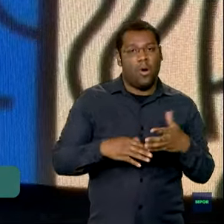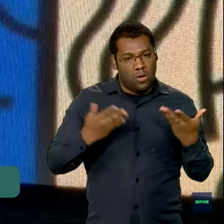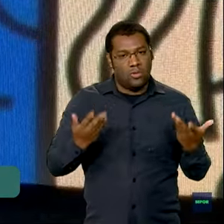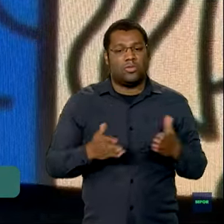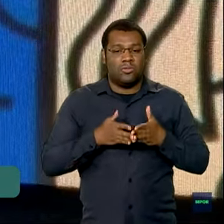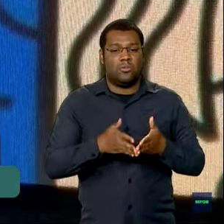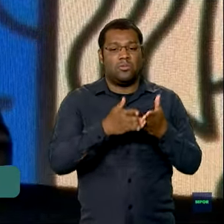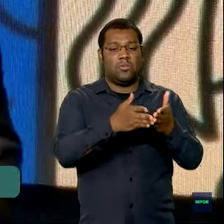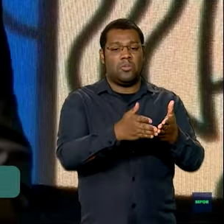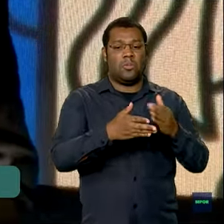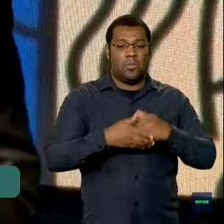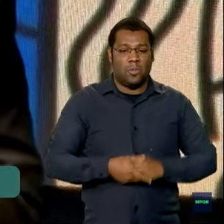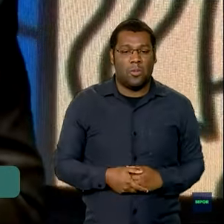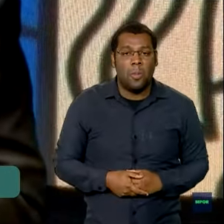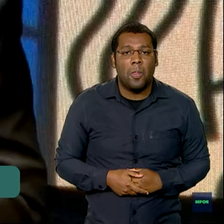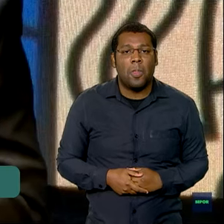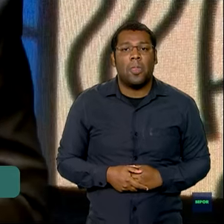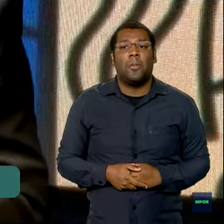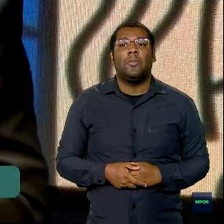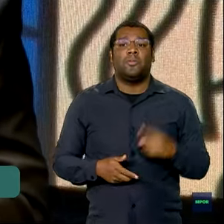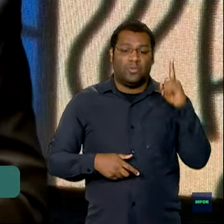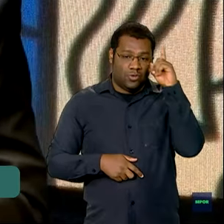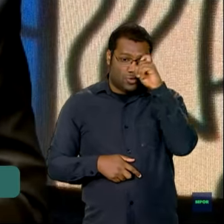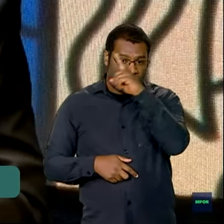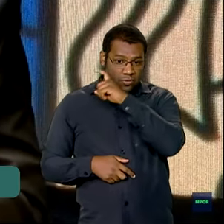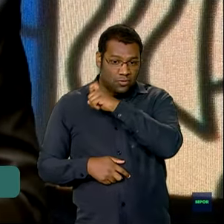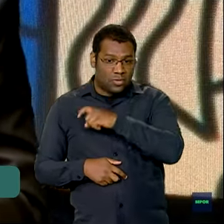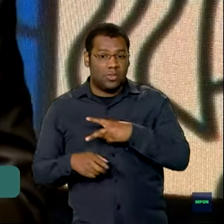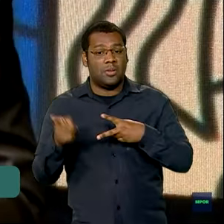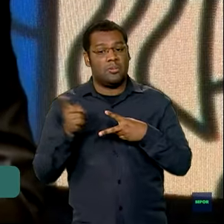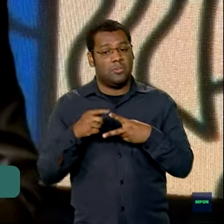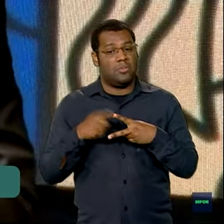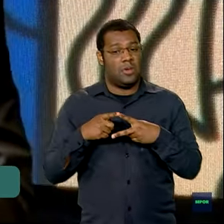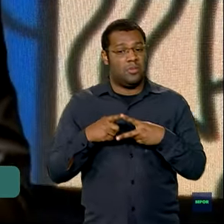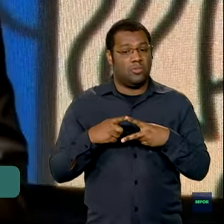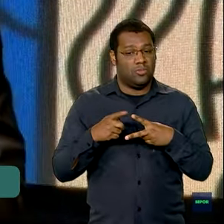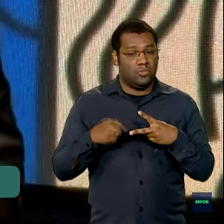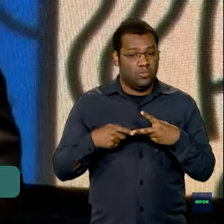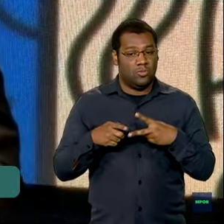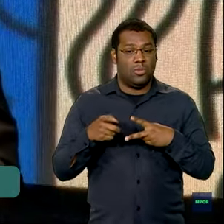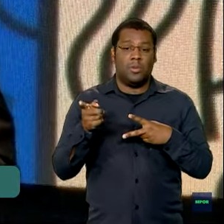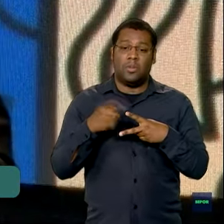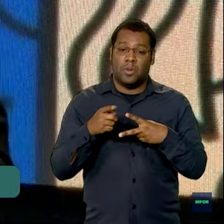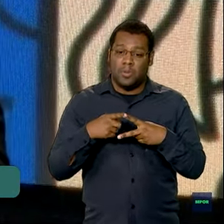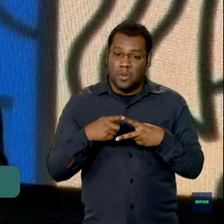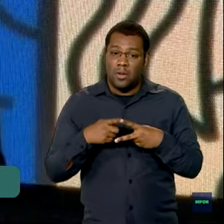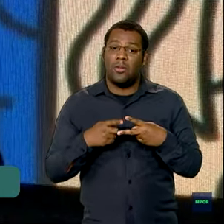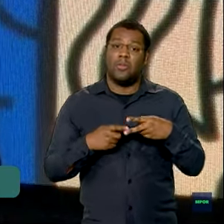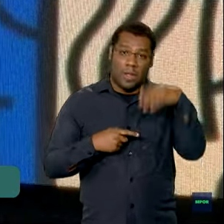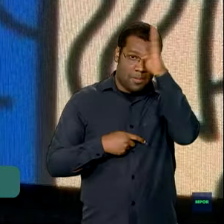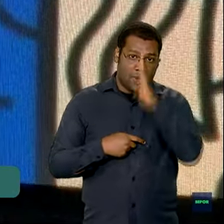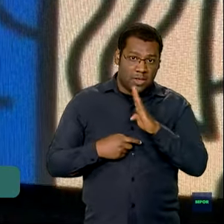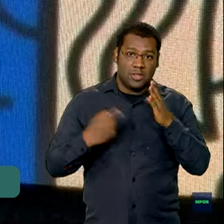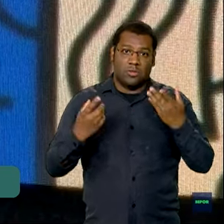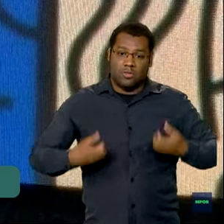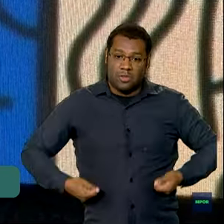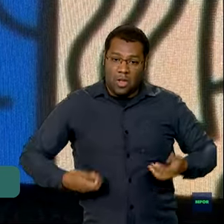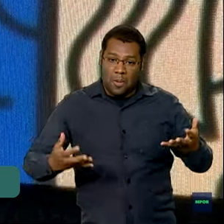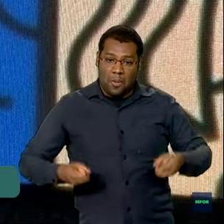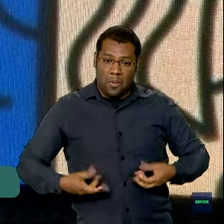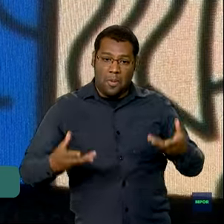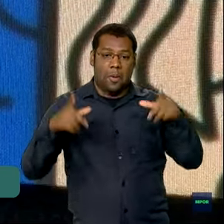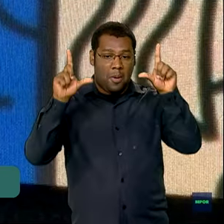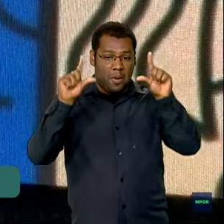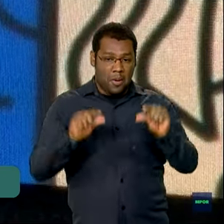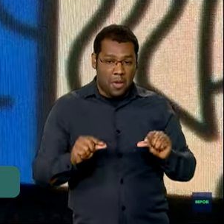procedimentos. Temos dois desafios, que é reduzir custo Brasil e aumentar